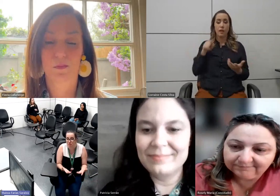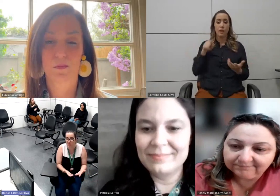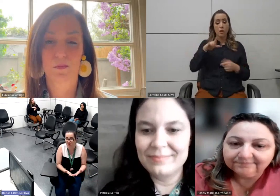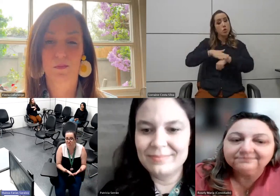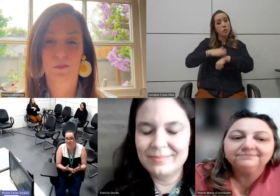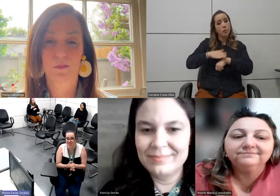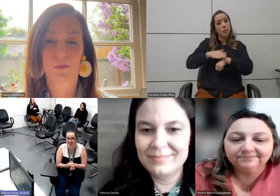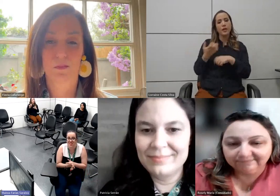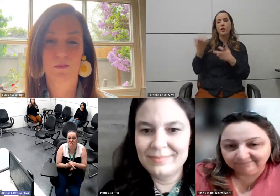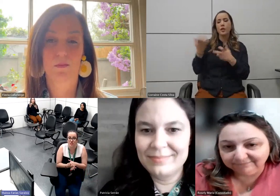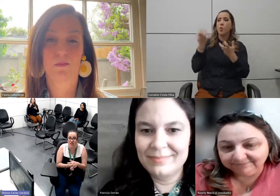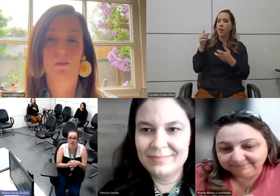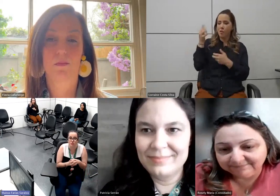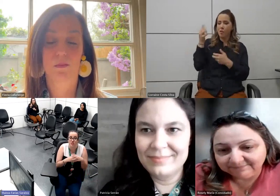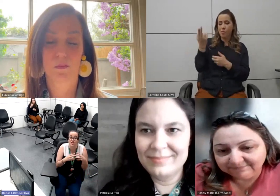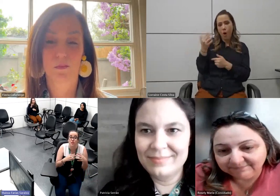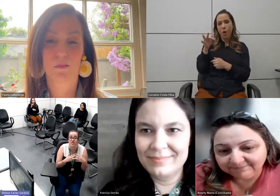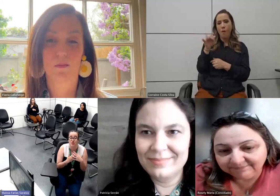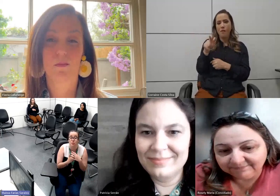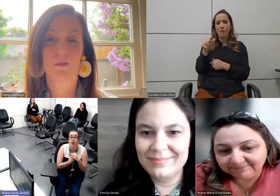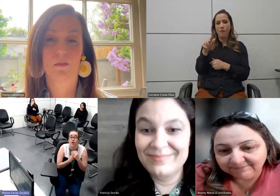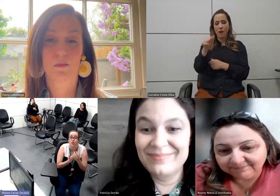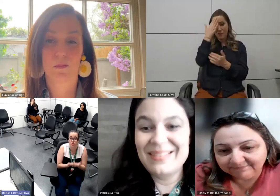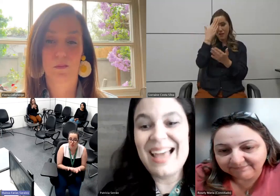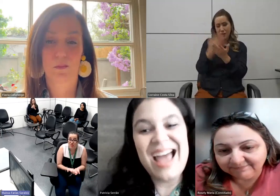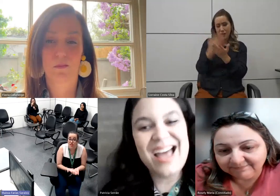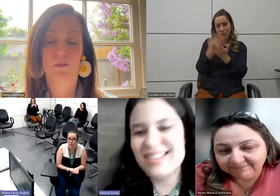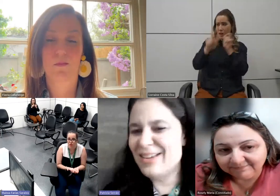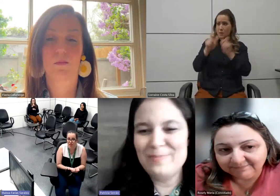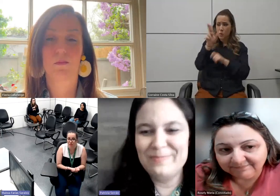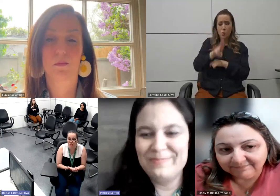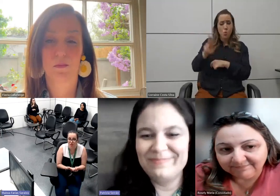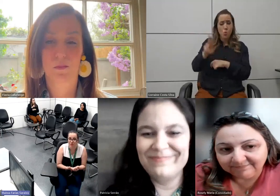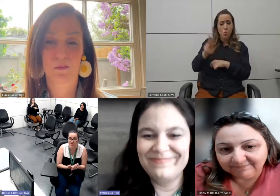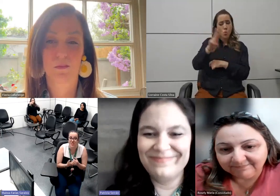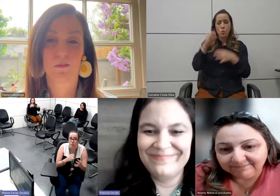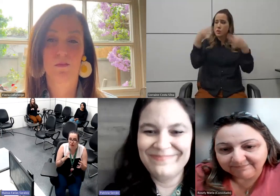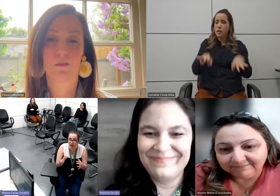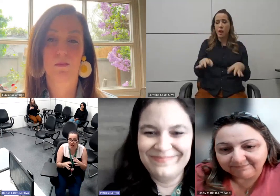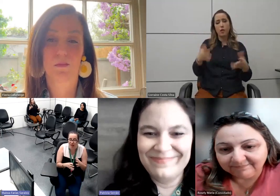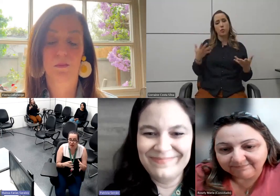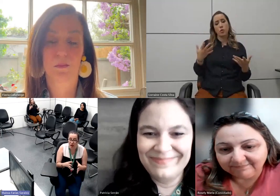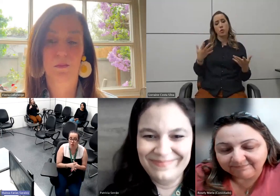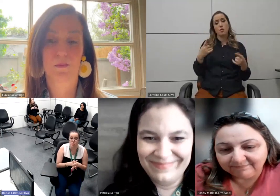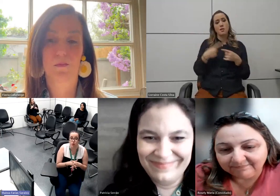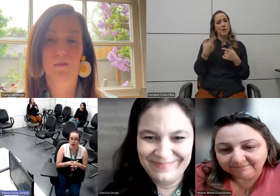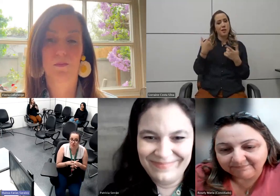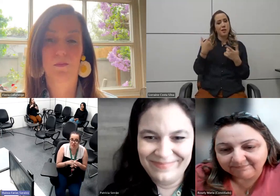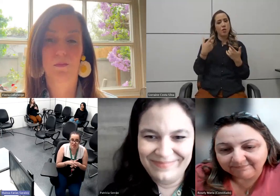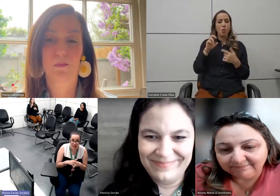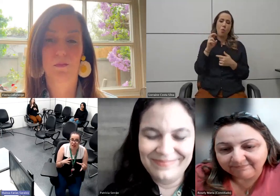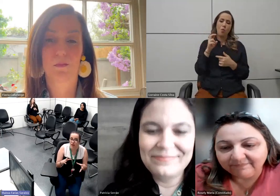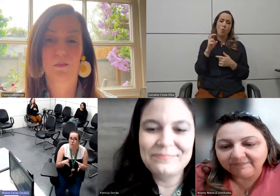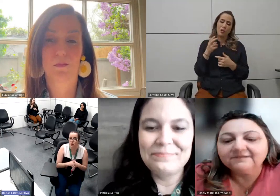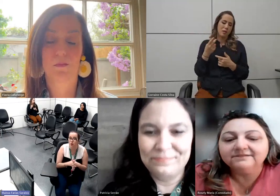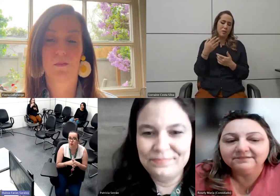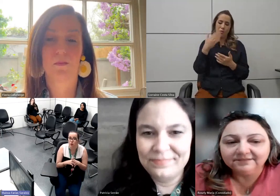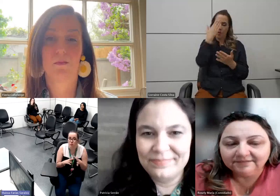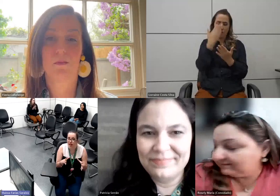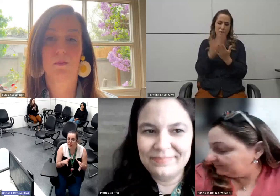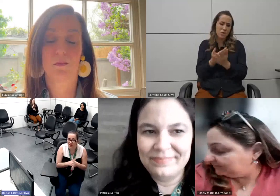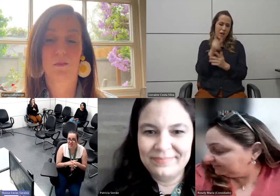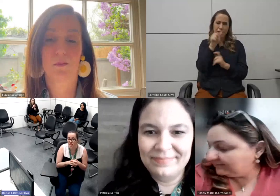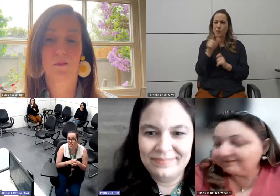muito ser como a Flávia e acreditar que as pessoas estão fazendo o melhor uso possível e não usando para burlar o sistema